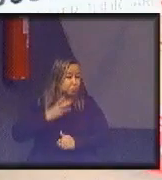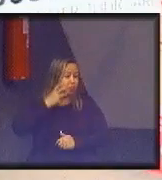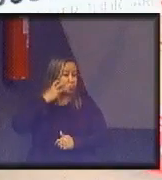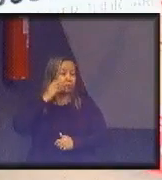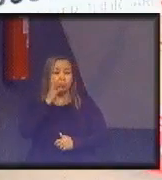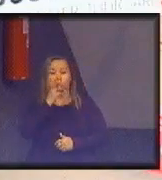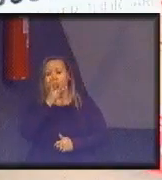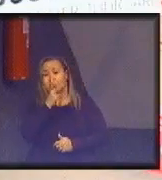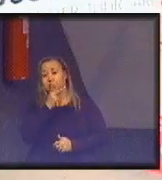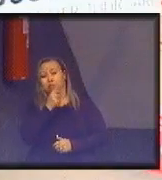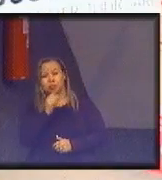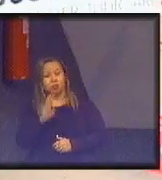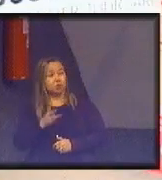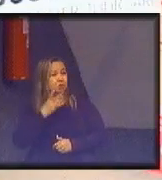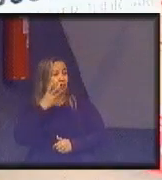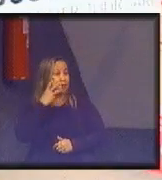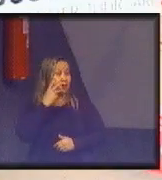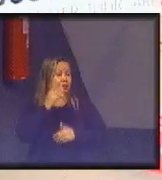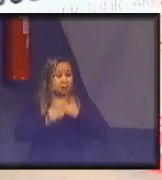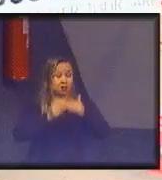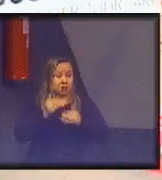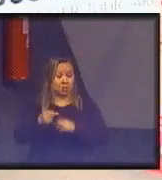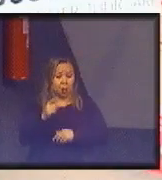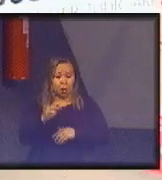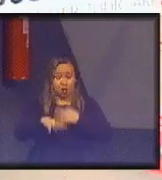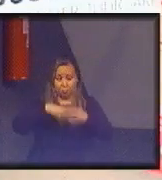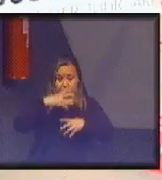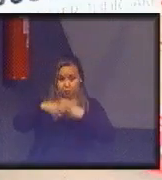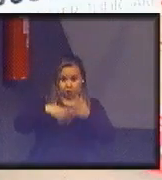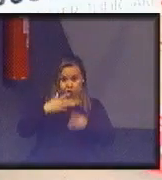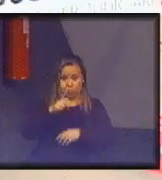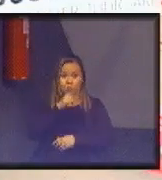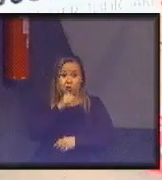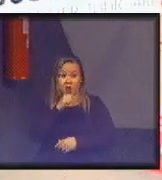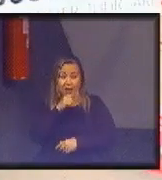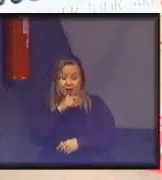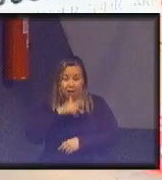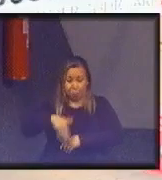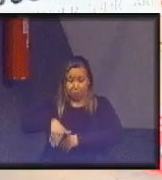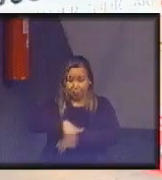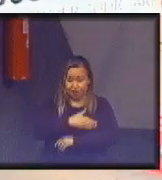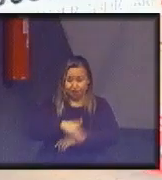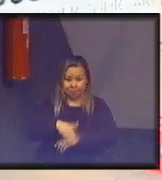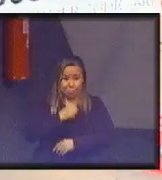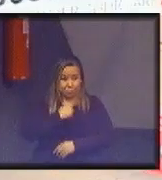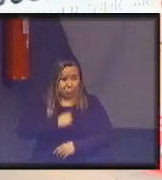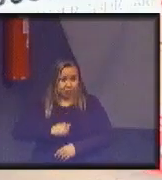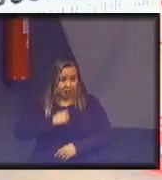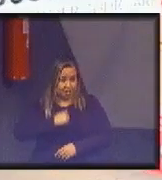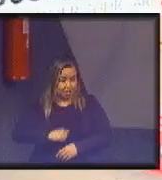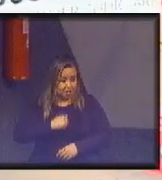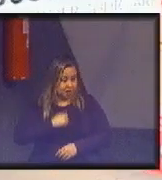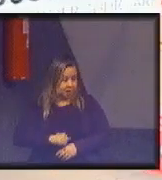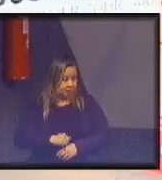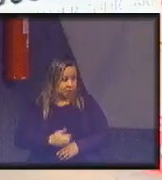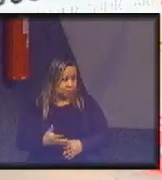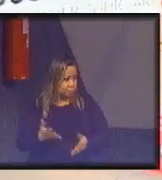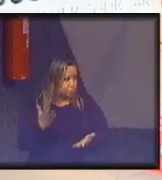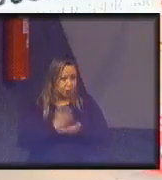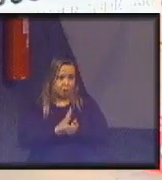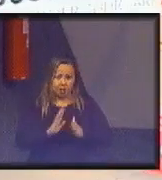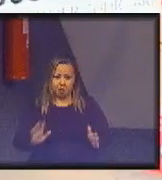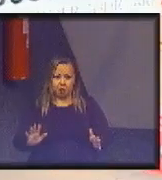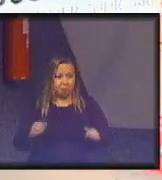brincadeira. Você misturou água com esgoto, acabou. Essa água vai ter que evaporar,